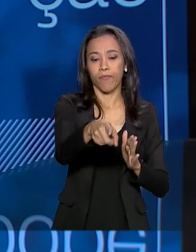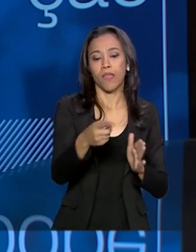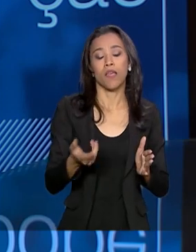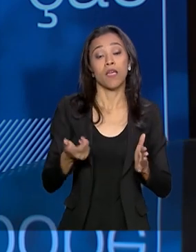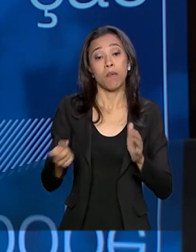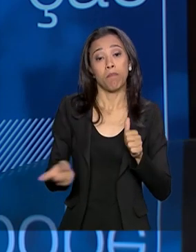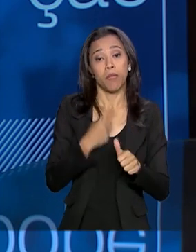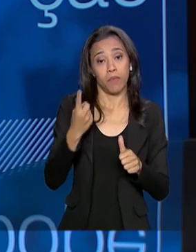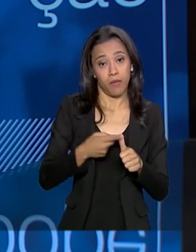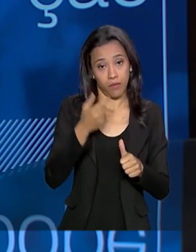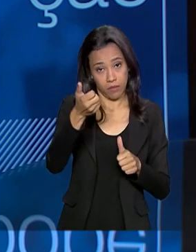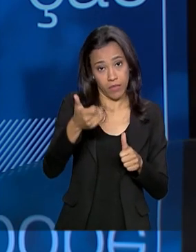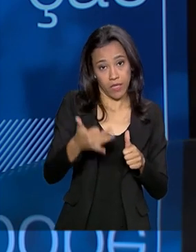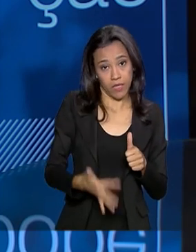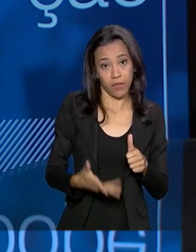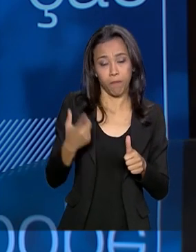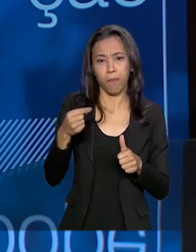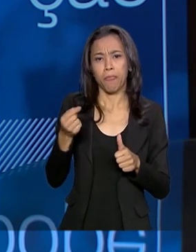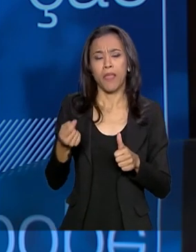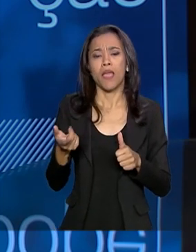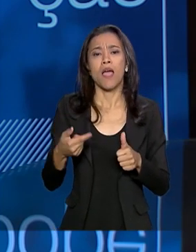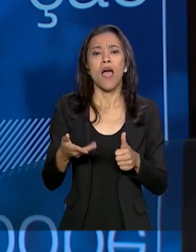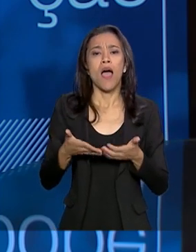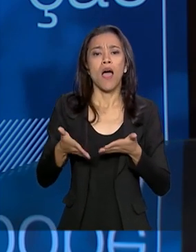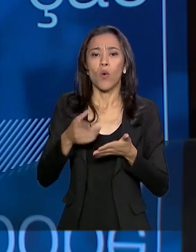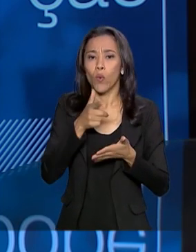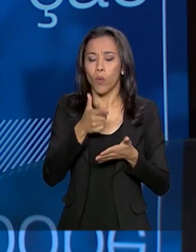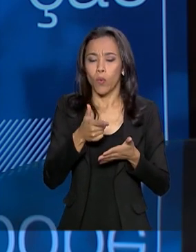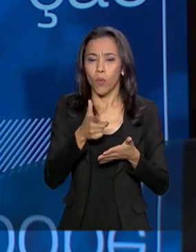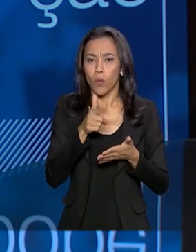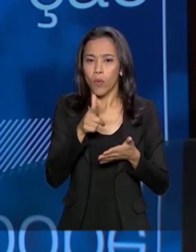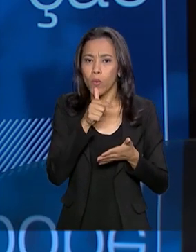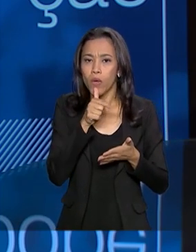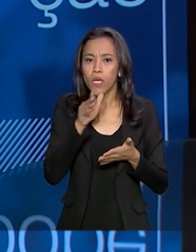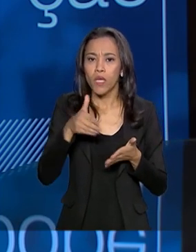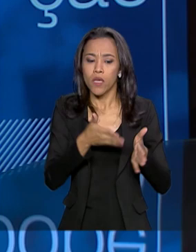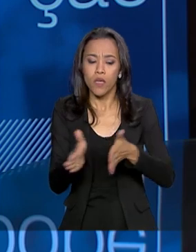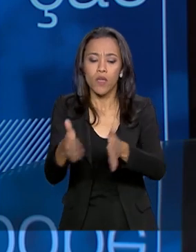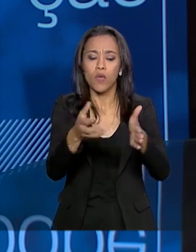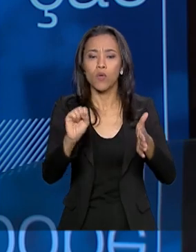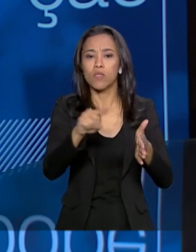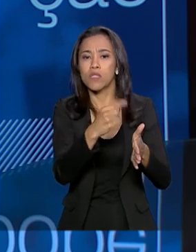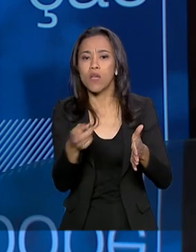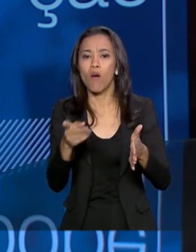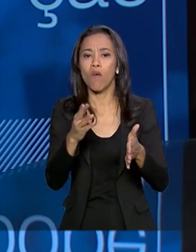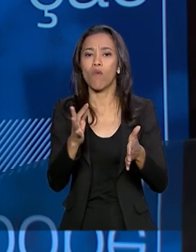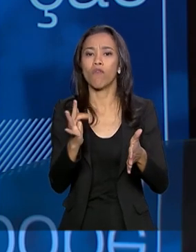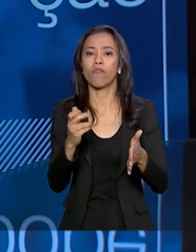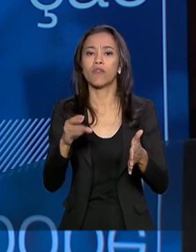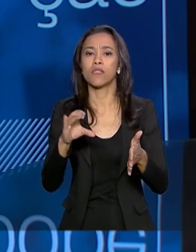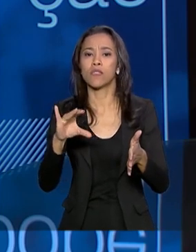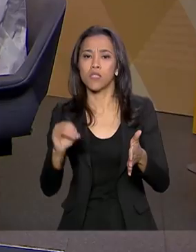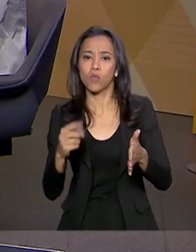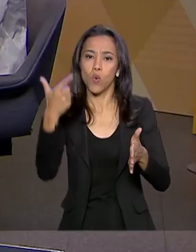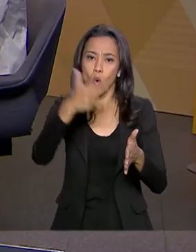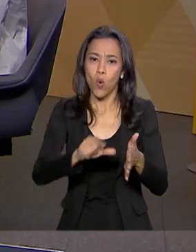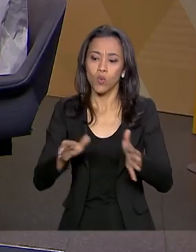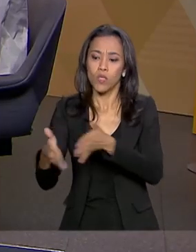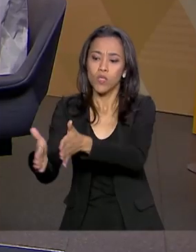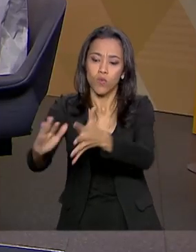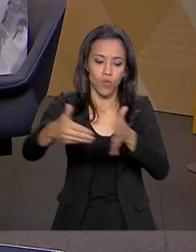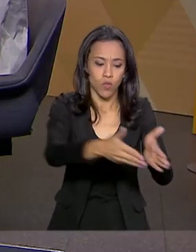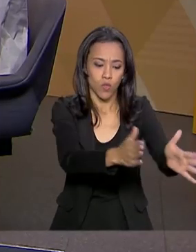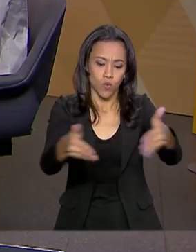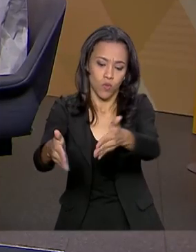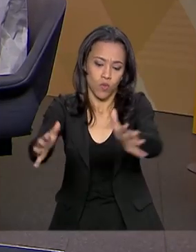PPI. O primeiro, a integração do Rio São Francisco com as bacias hidrográficas do Nordeste Setentrional. Isso